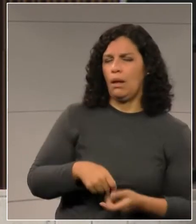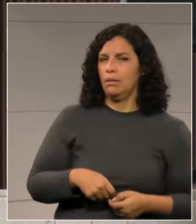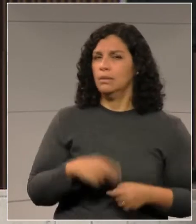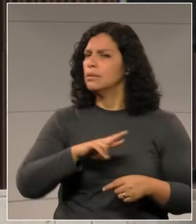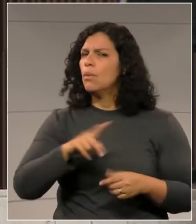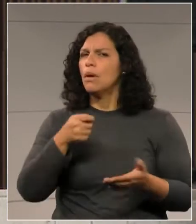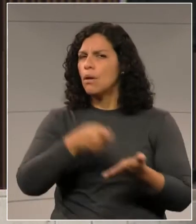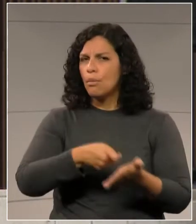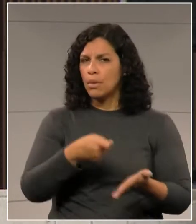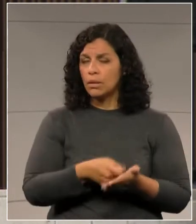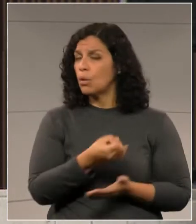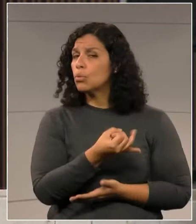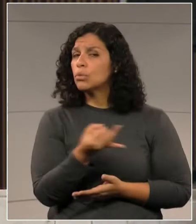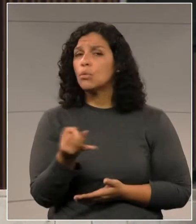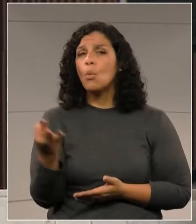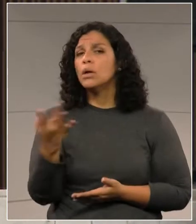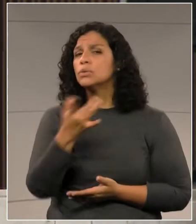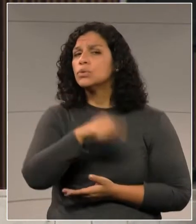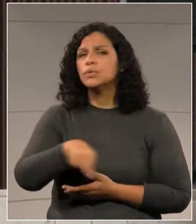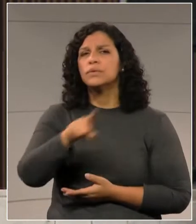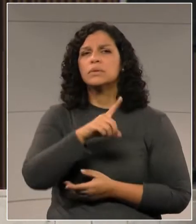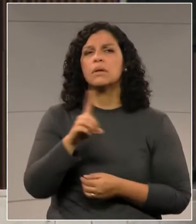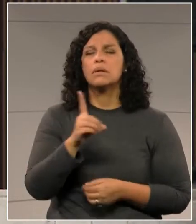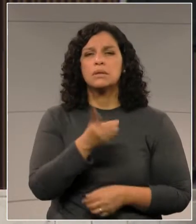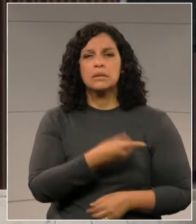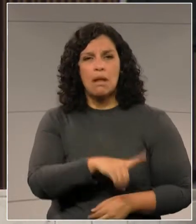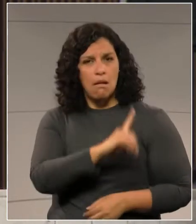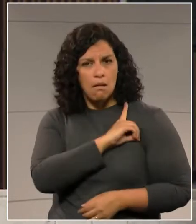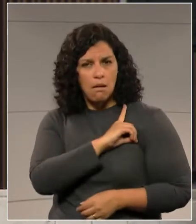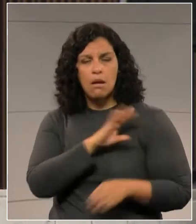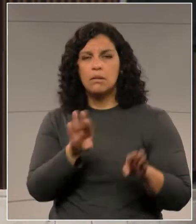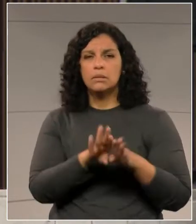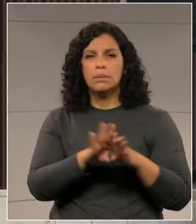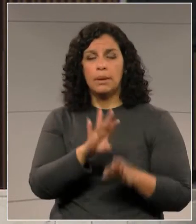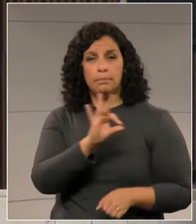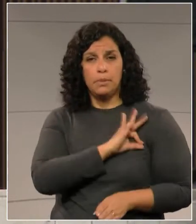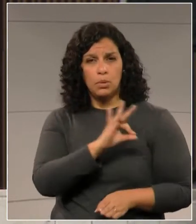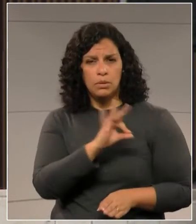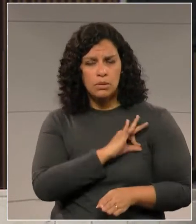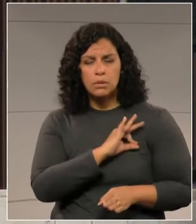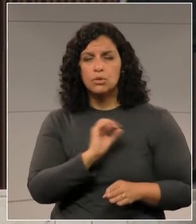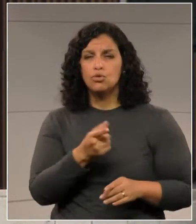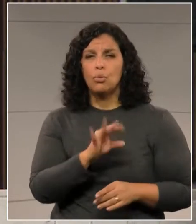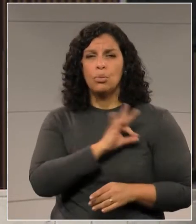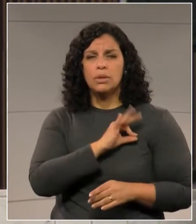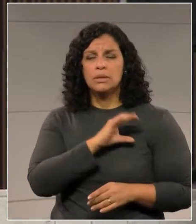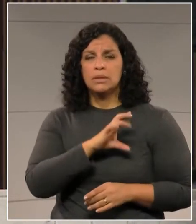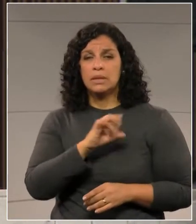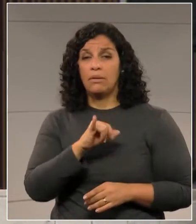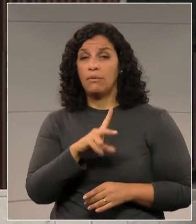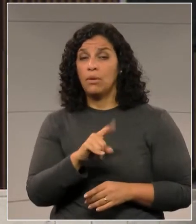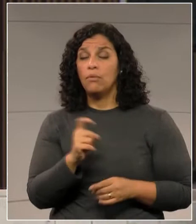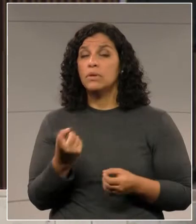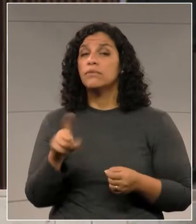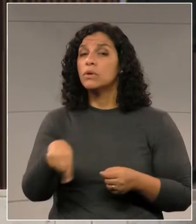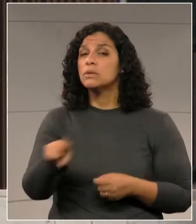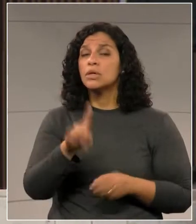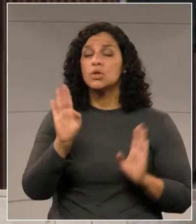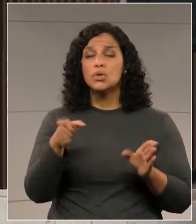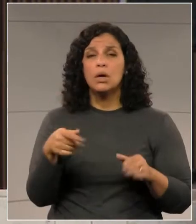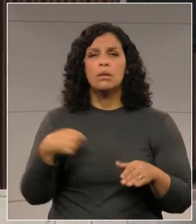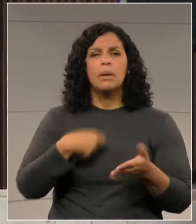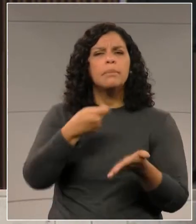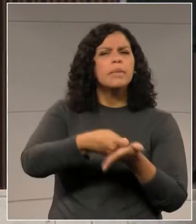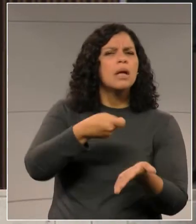Eu não sei quais dos senhores aqui, delegados e policiais militares ou policiais civis, que são ou que foram